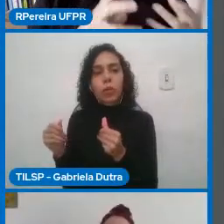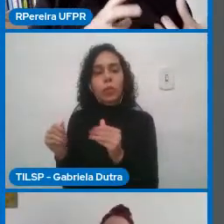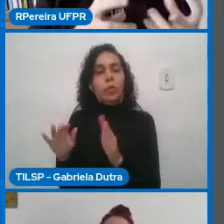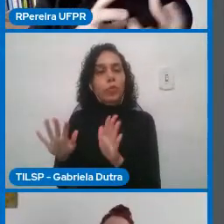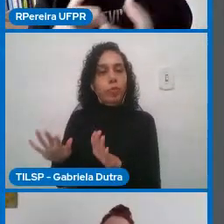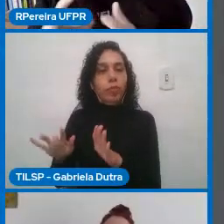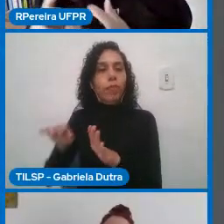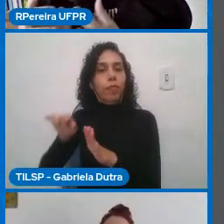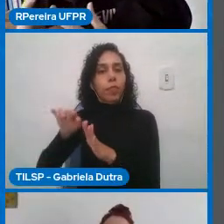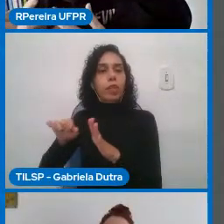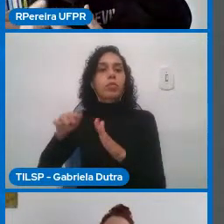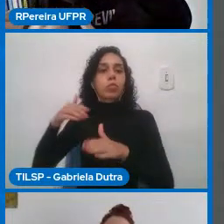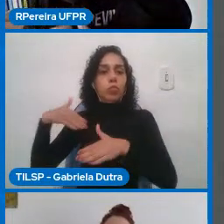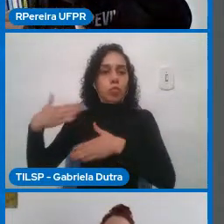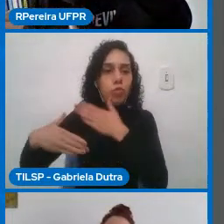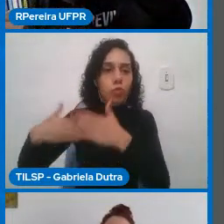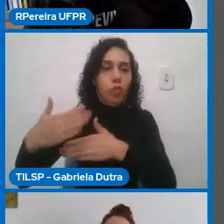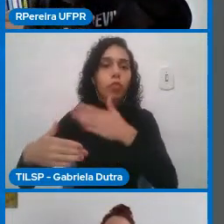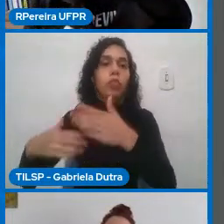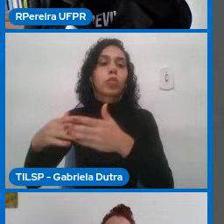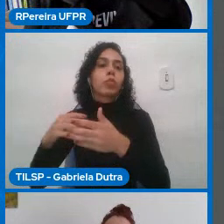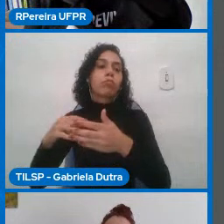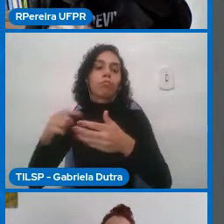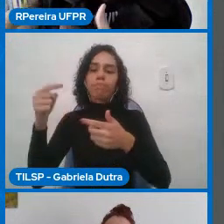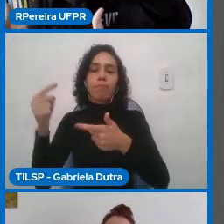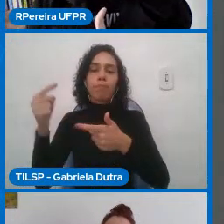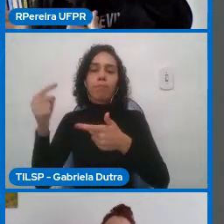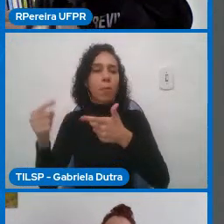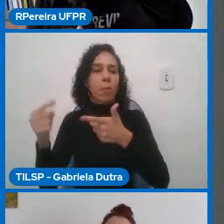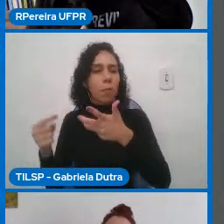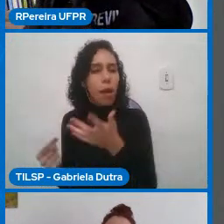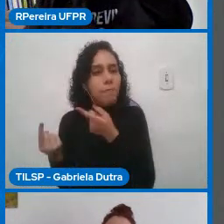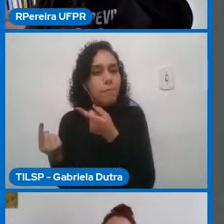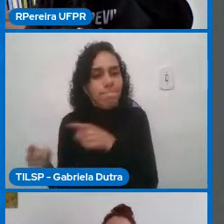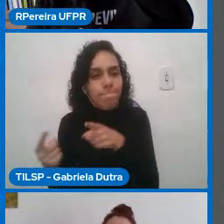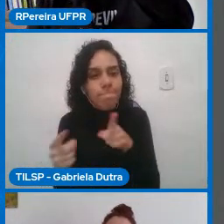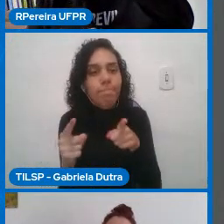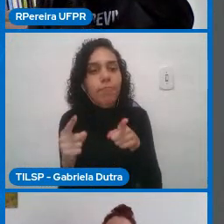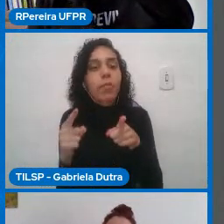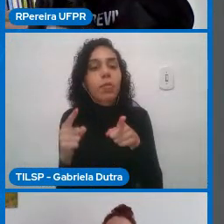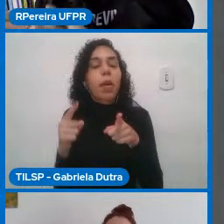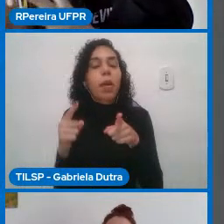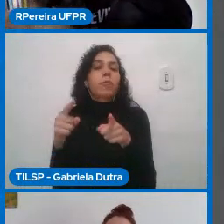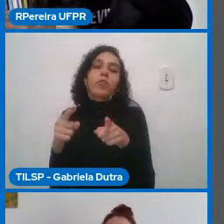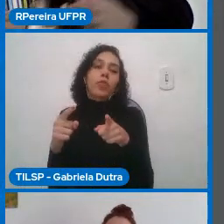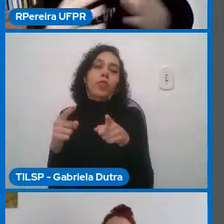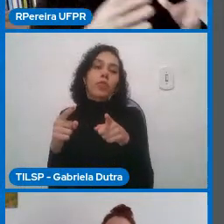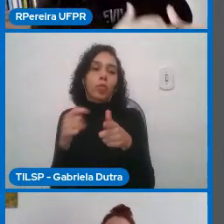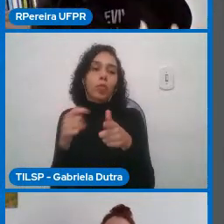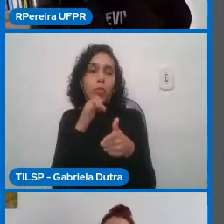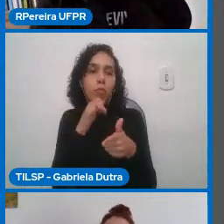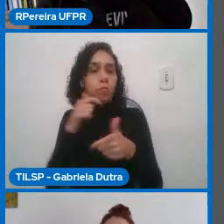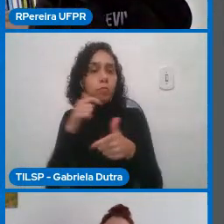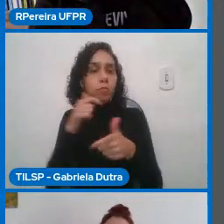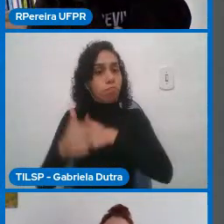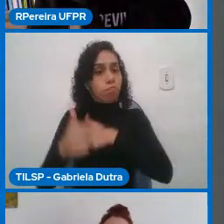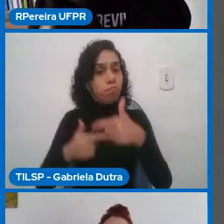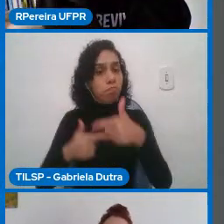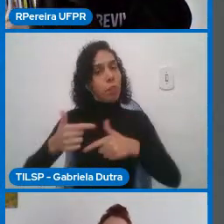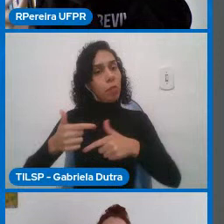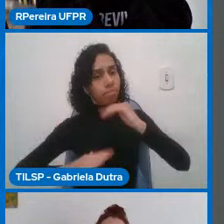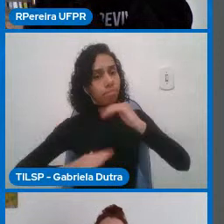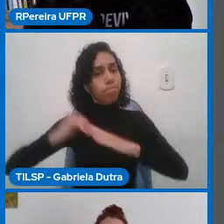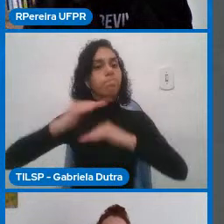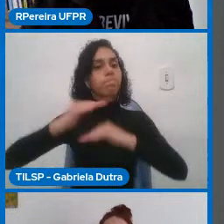isso em vários desafios em exercícios práticos em que a pessoa exercita as habilidades do pensamento